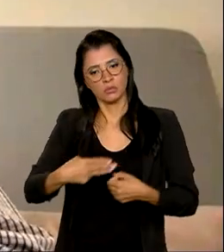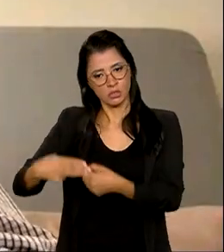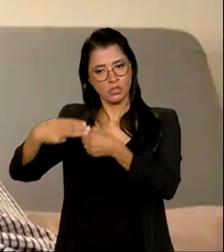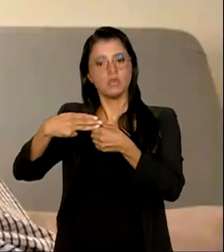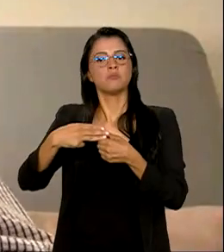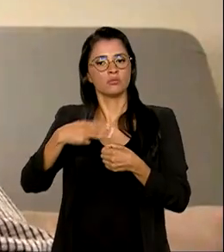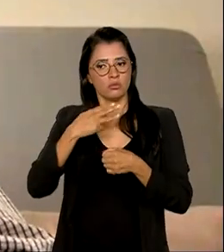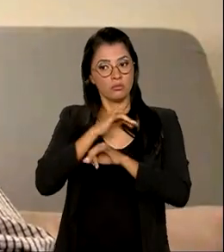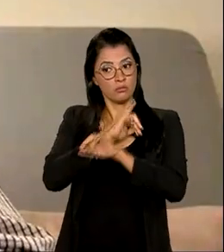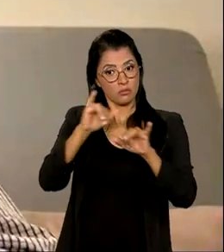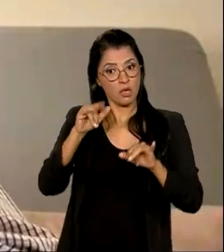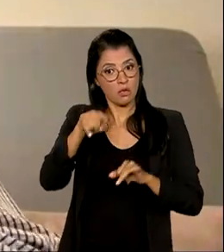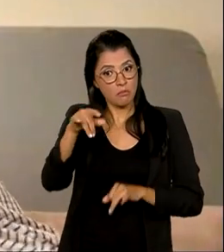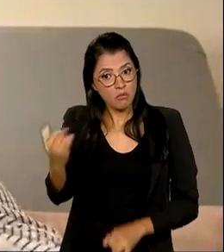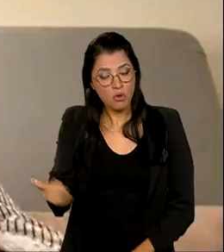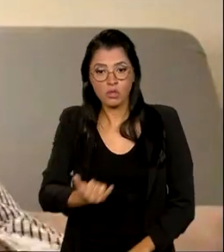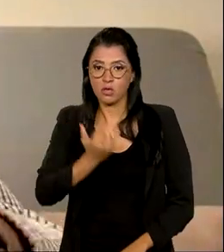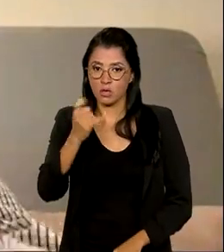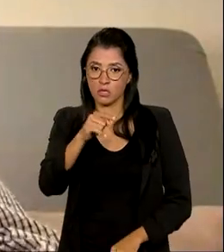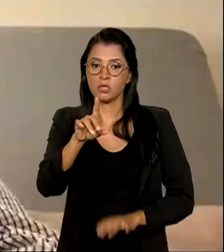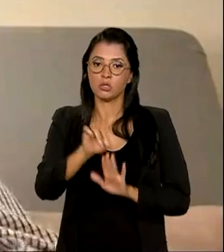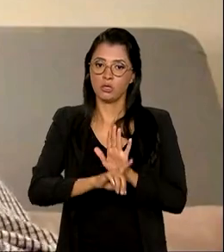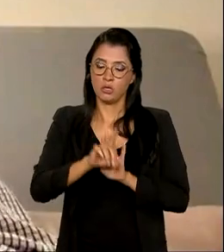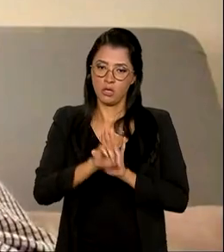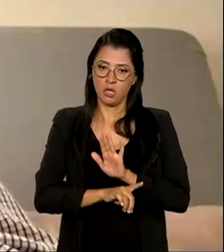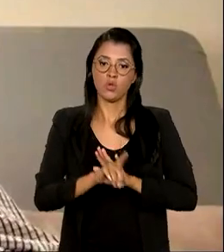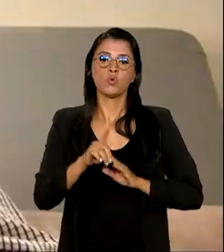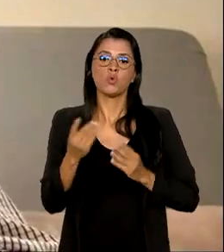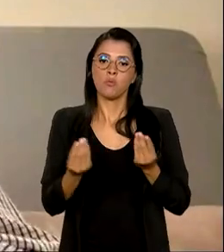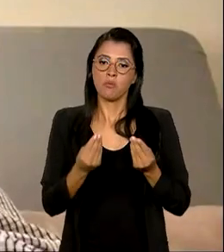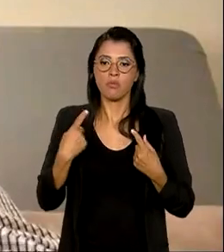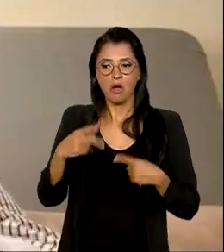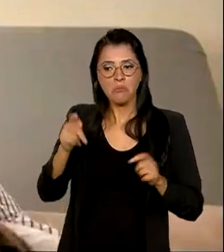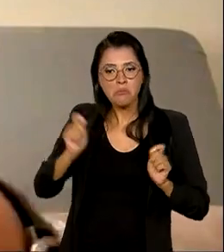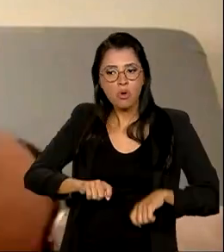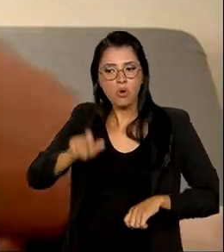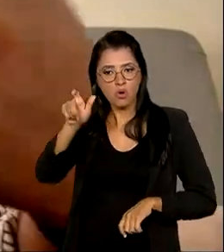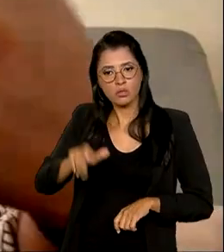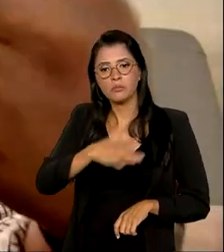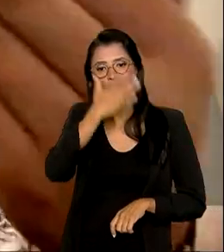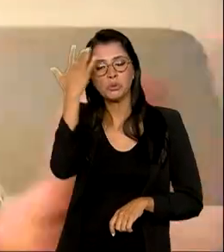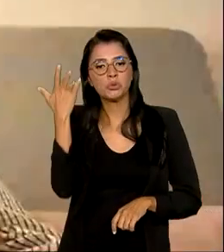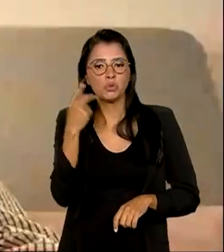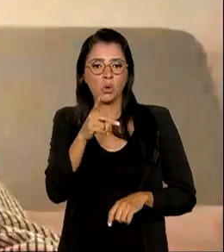falando dessa importância, e desse processo para que ele possa ser ampliado.